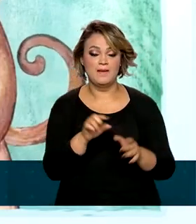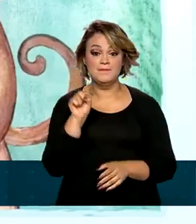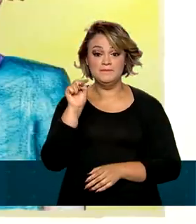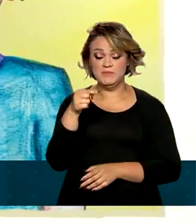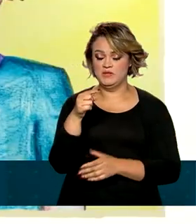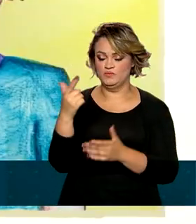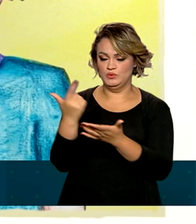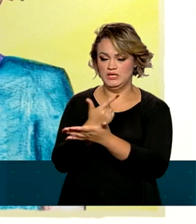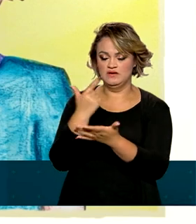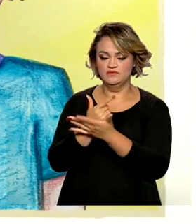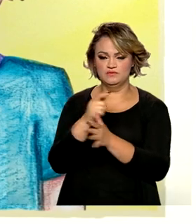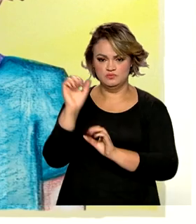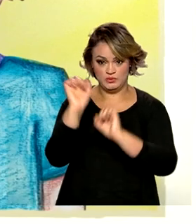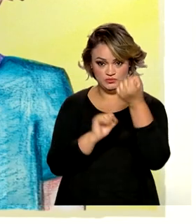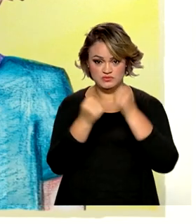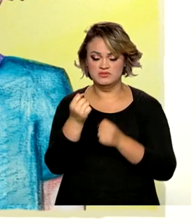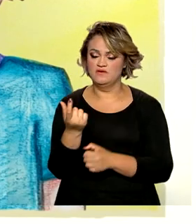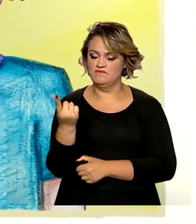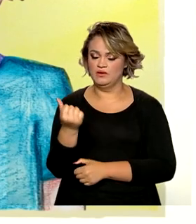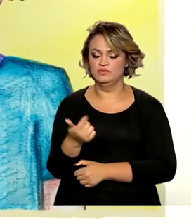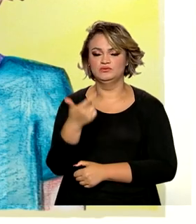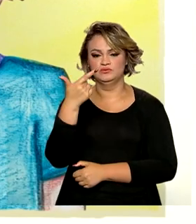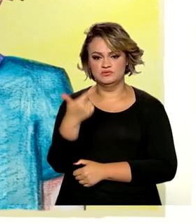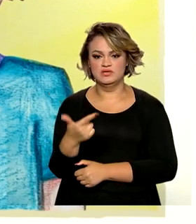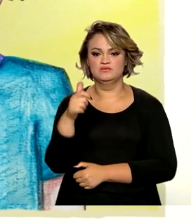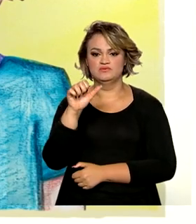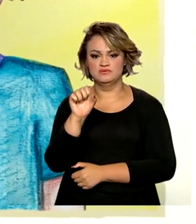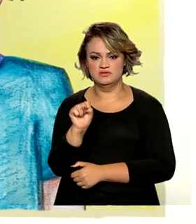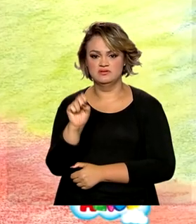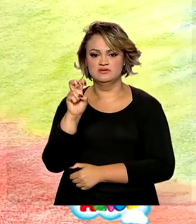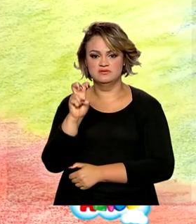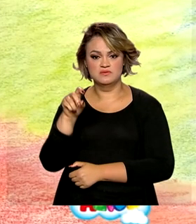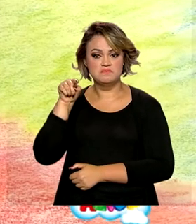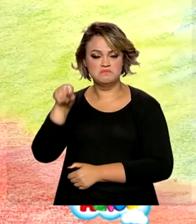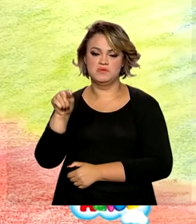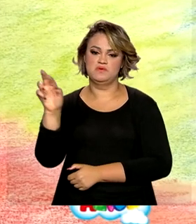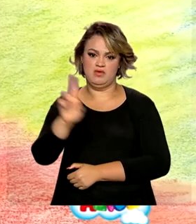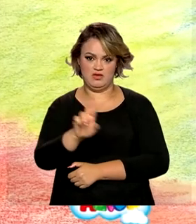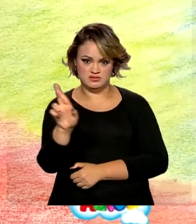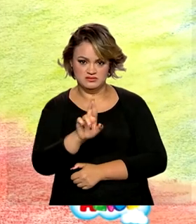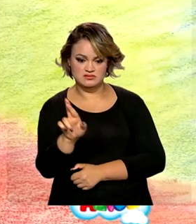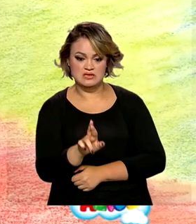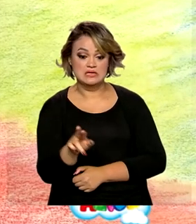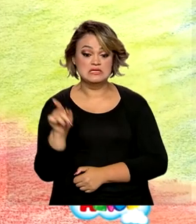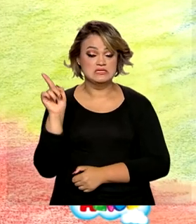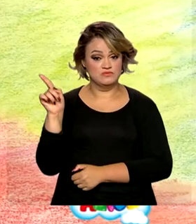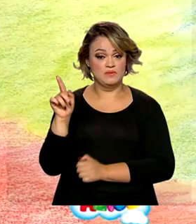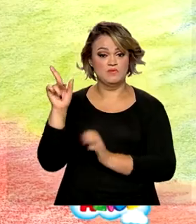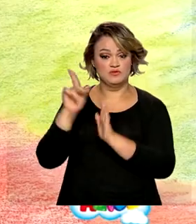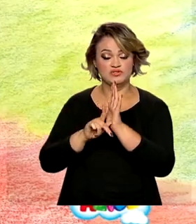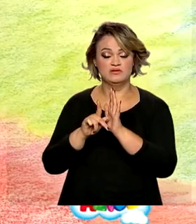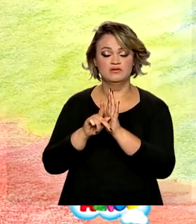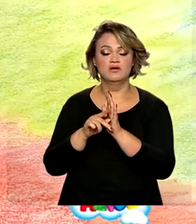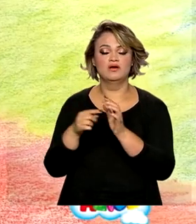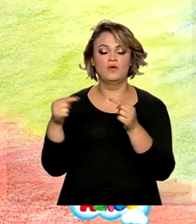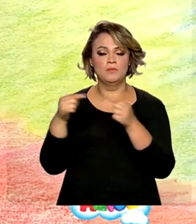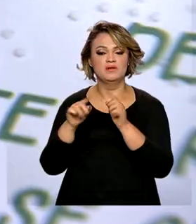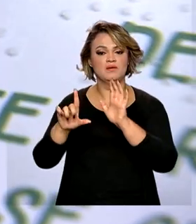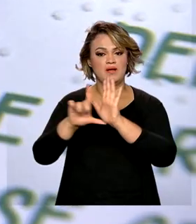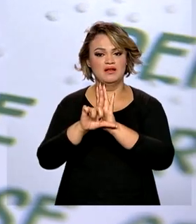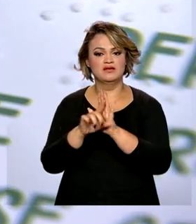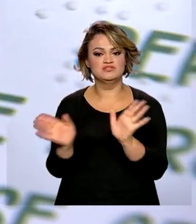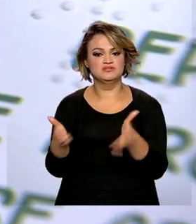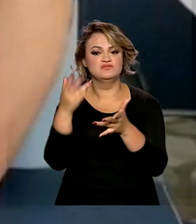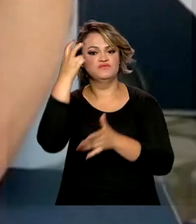livros, custou cerca de 285 mil reais, e o projeto foi contemplado pela Lei de Cientiva Cultura.